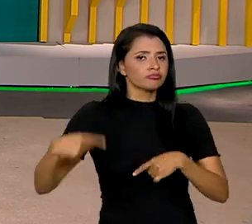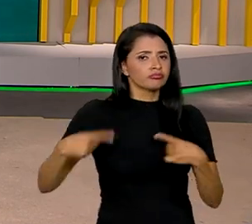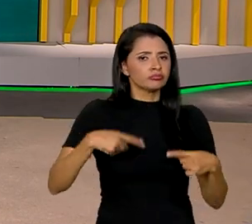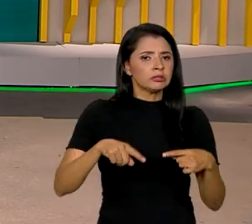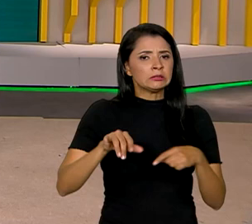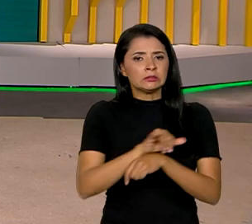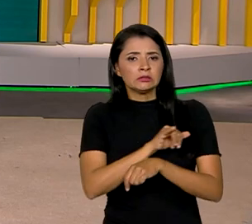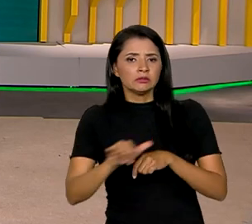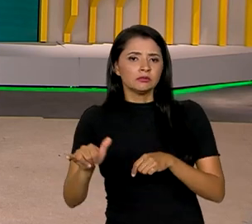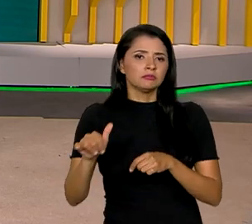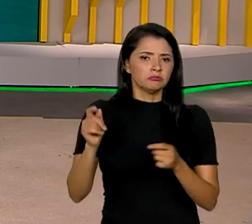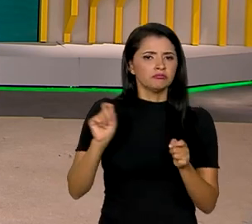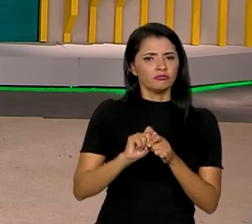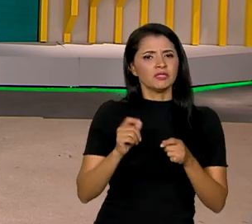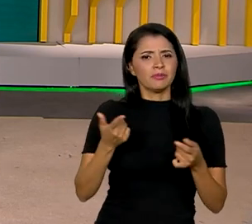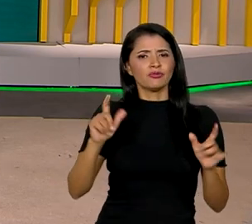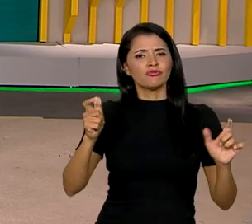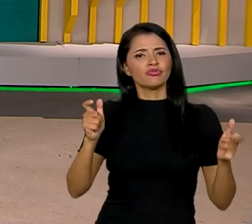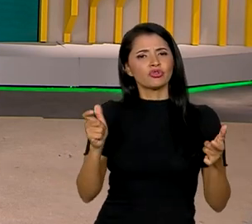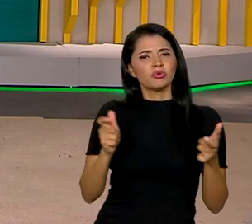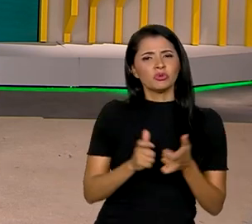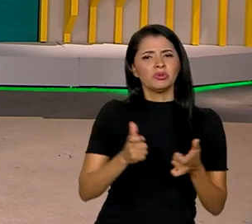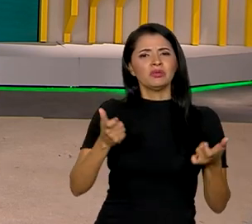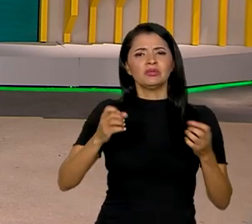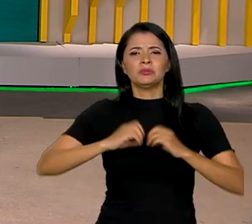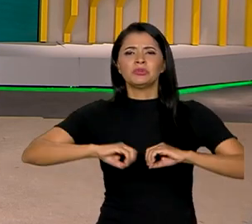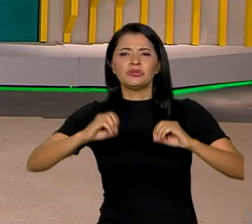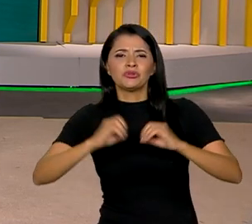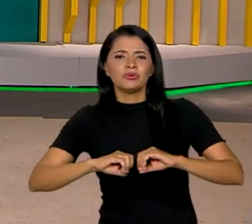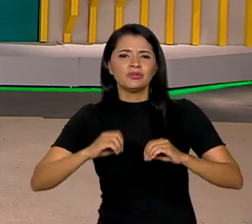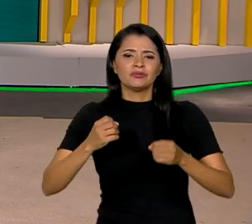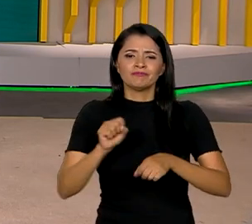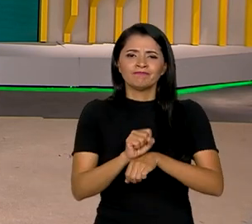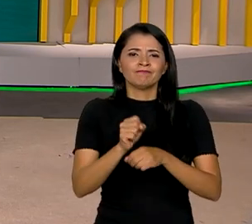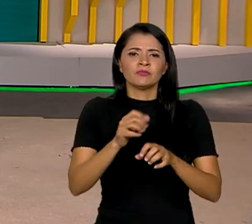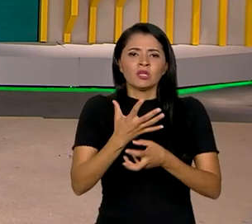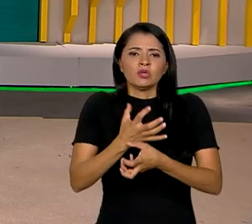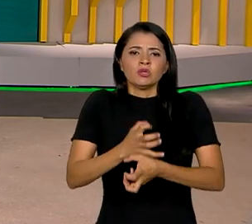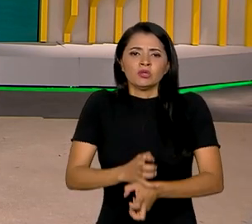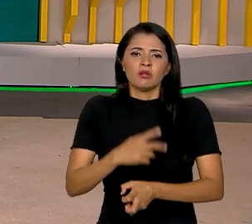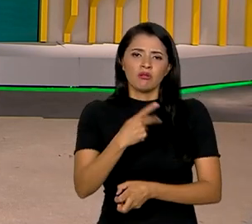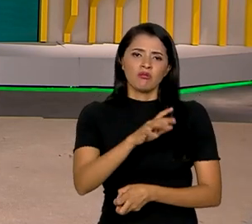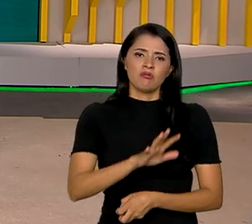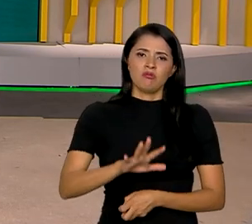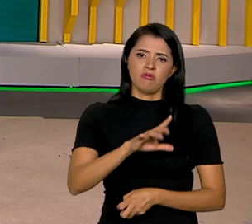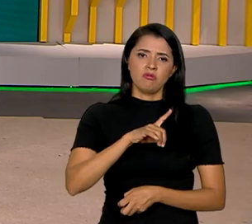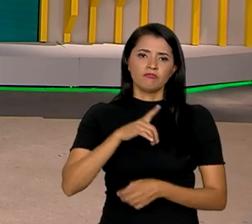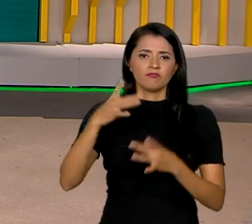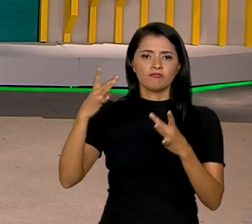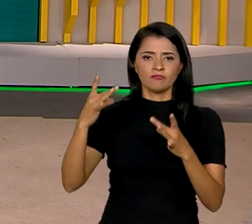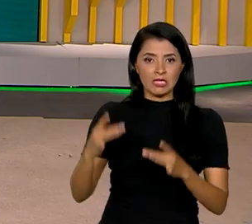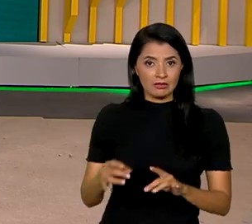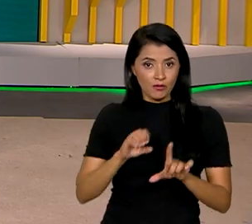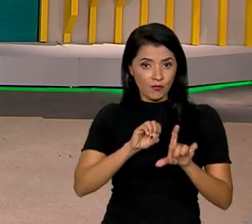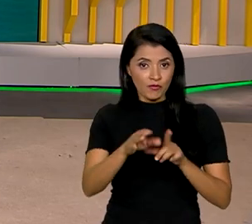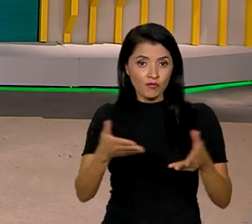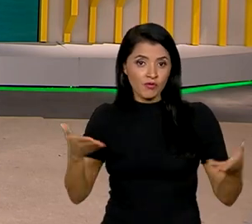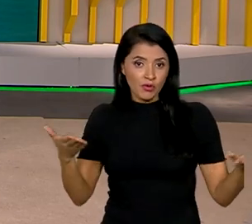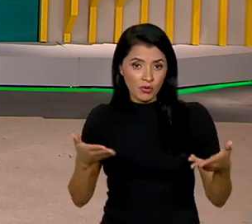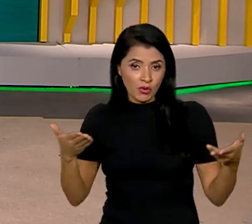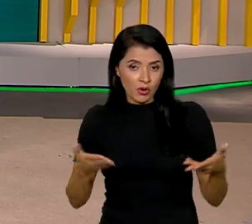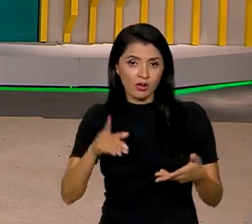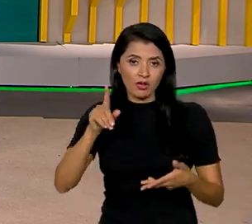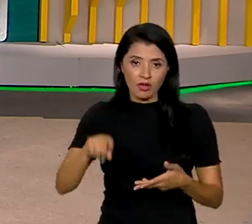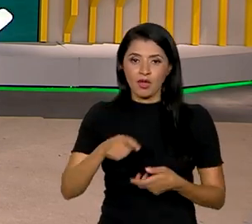que possam ser tomadas para diminuir o impacto da estiagem na região. E quem tem os detalhes ao vivo para a gente